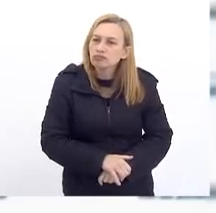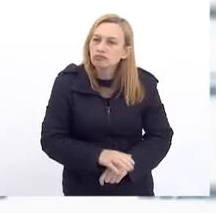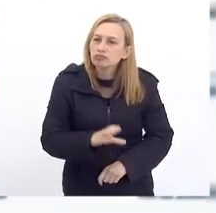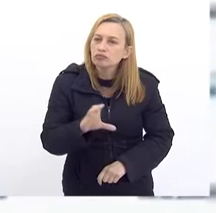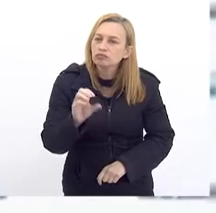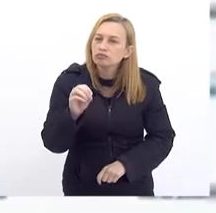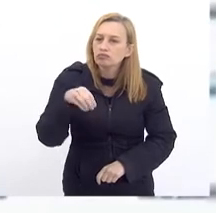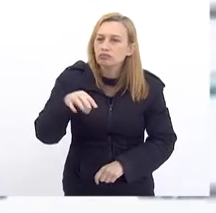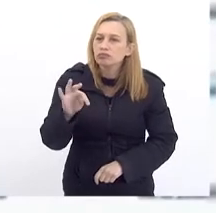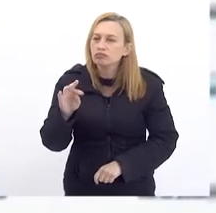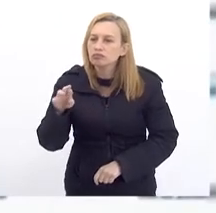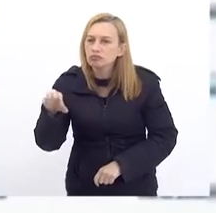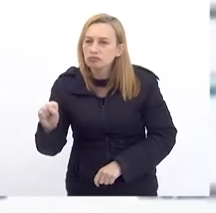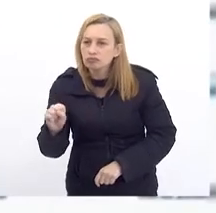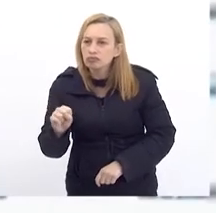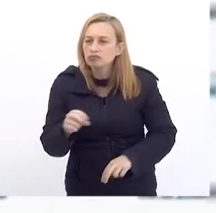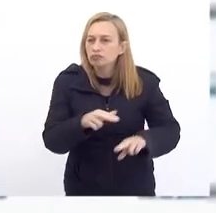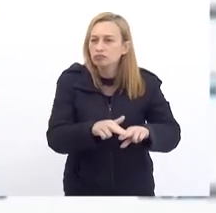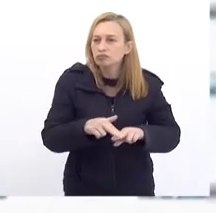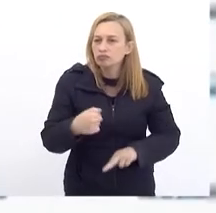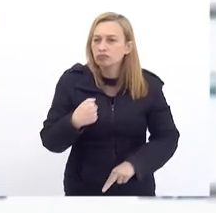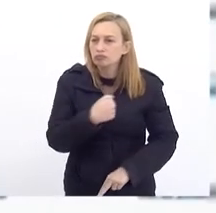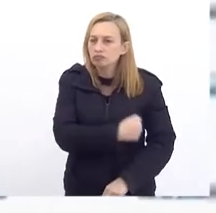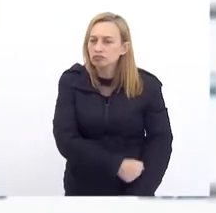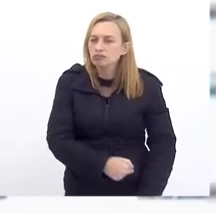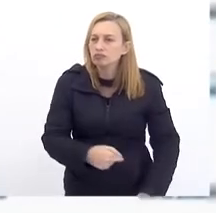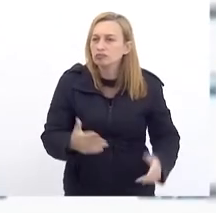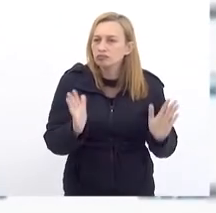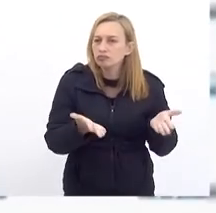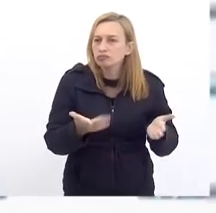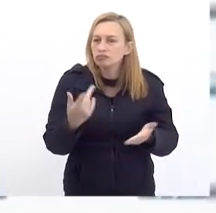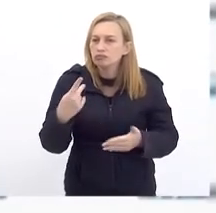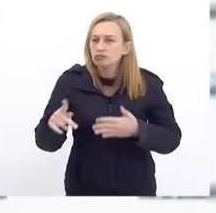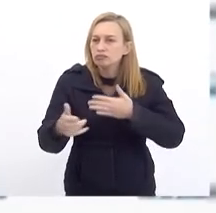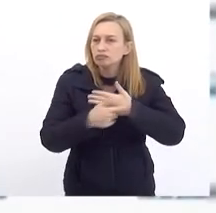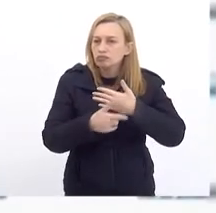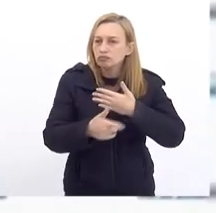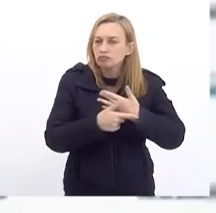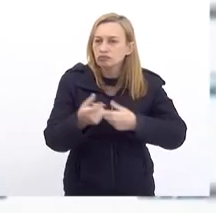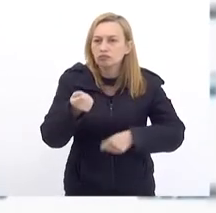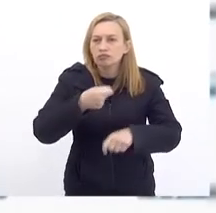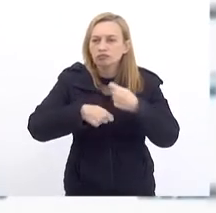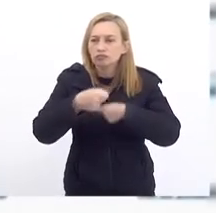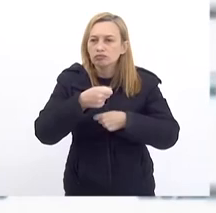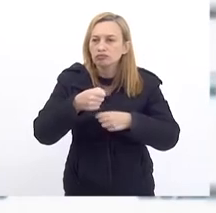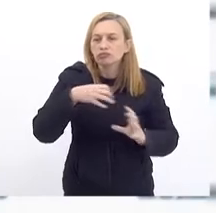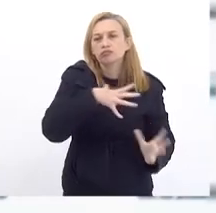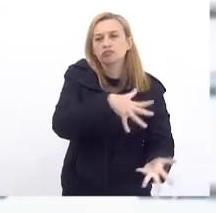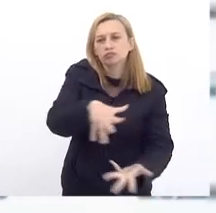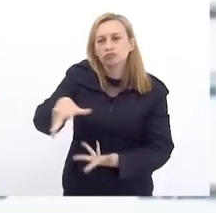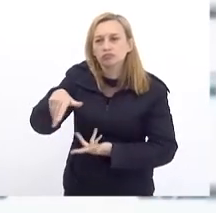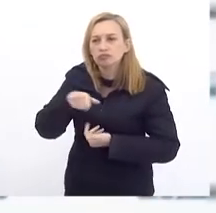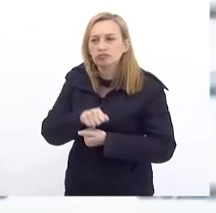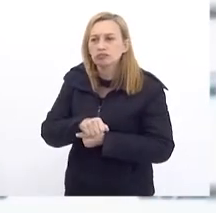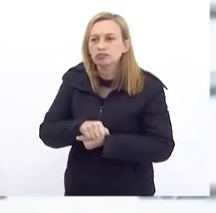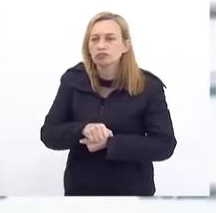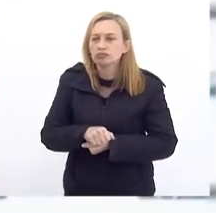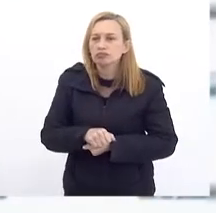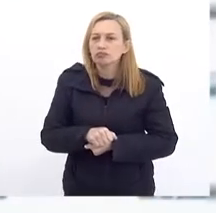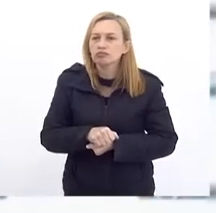Que por conta Da China Hoje E o seu papel Na economia mundial E na No